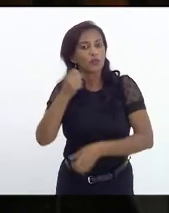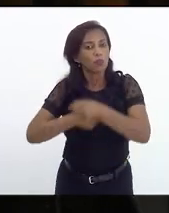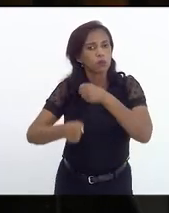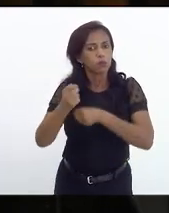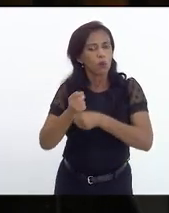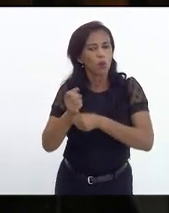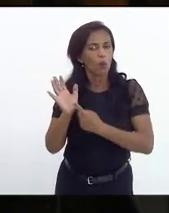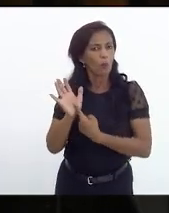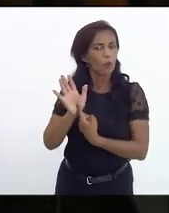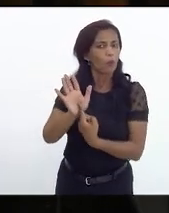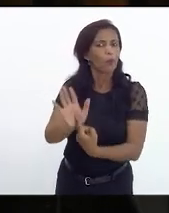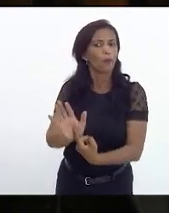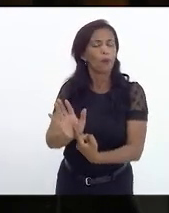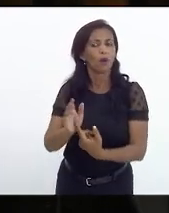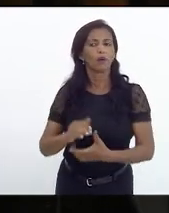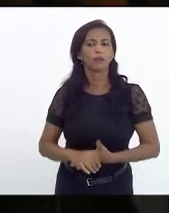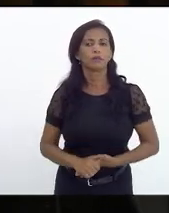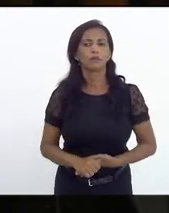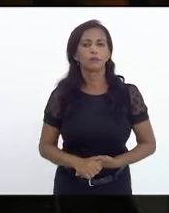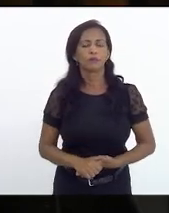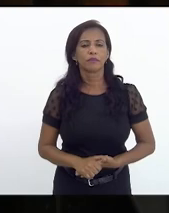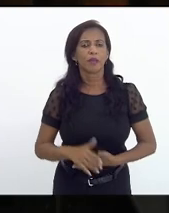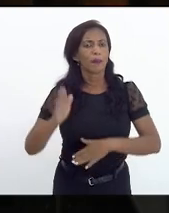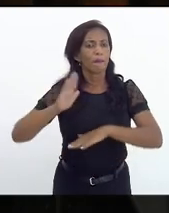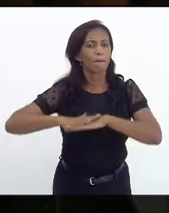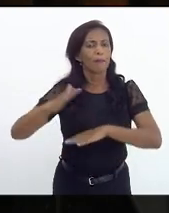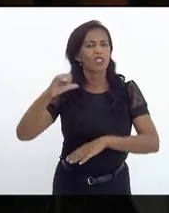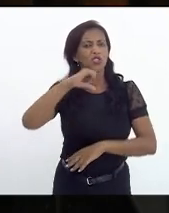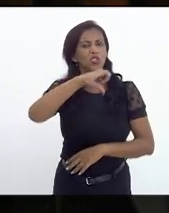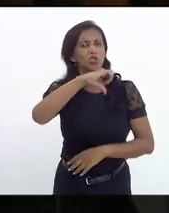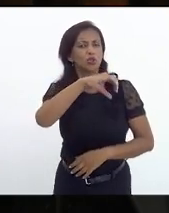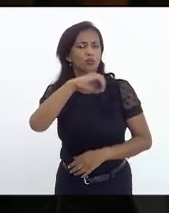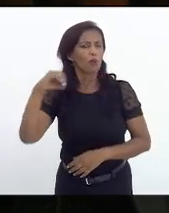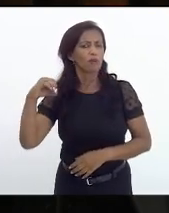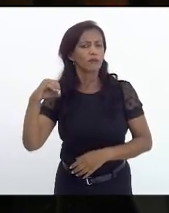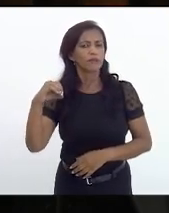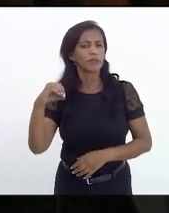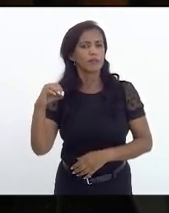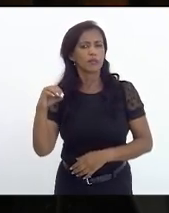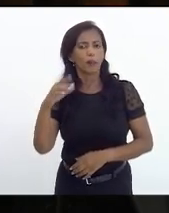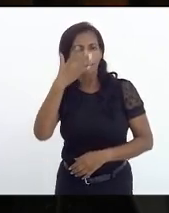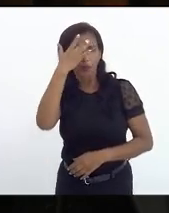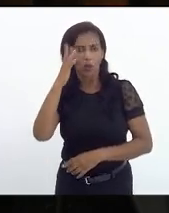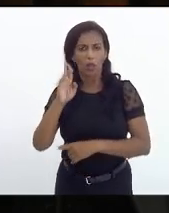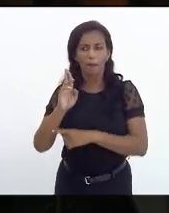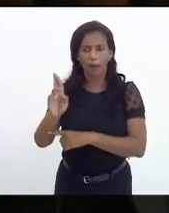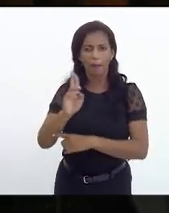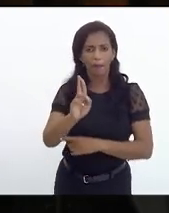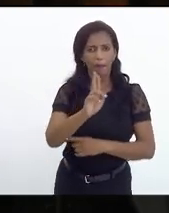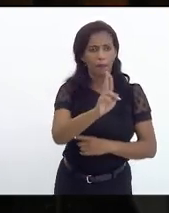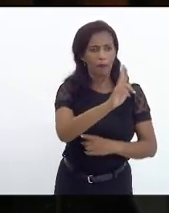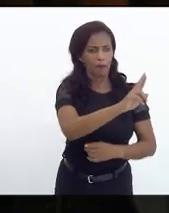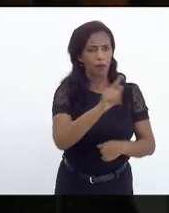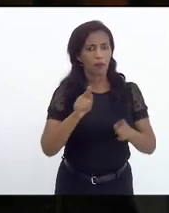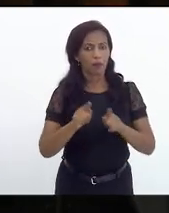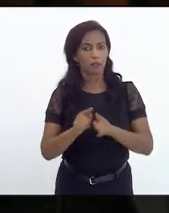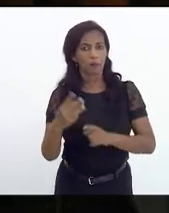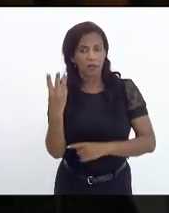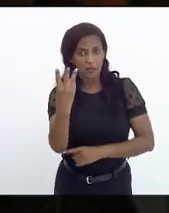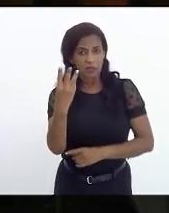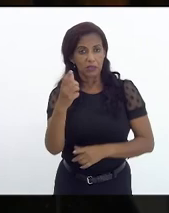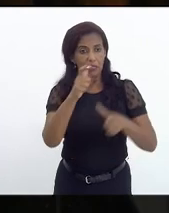uma amostra de mais de 900 respondentes sobretudo nesses três